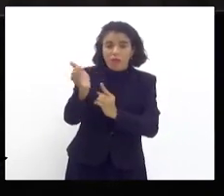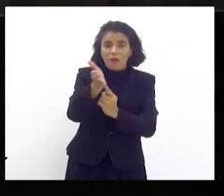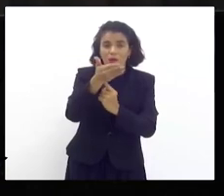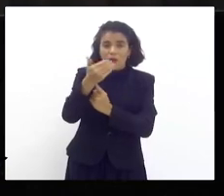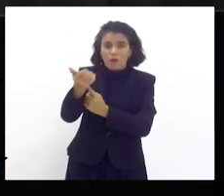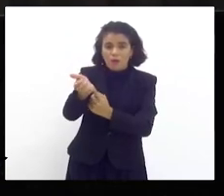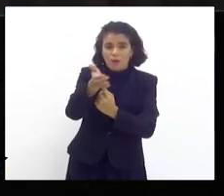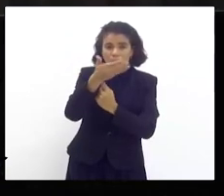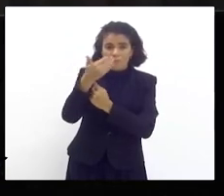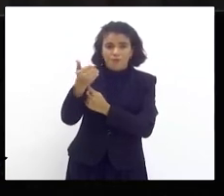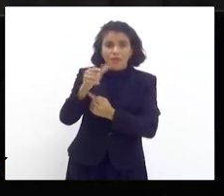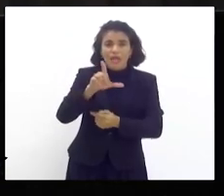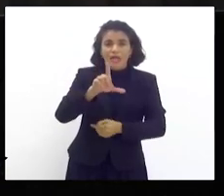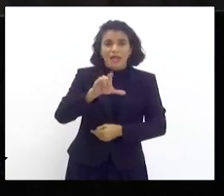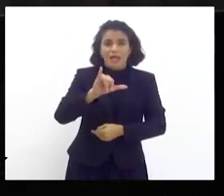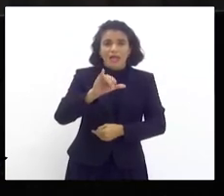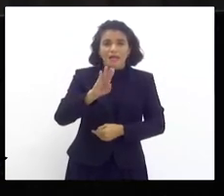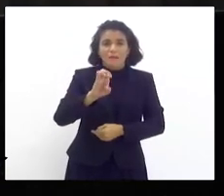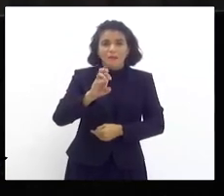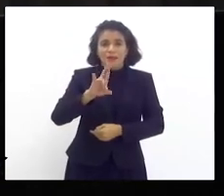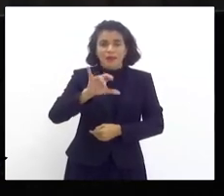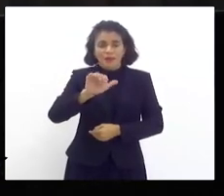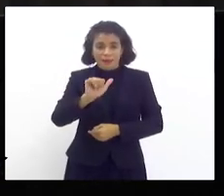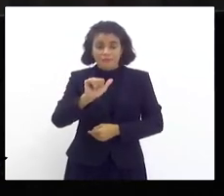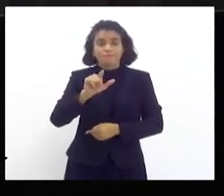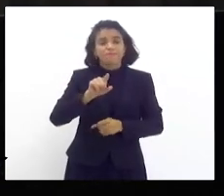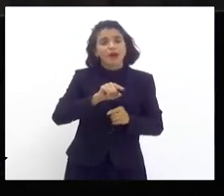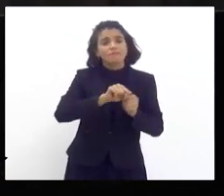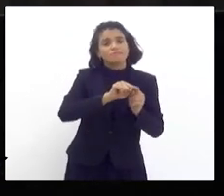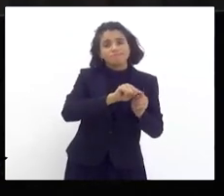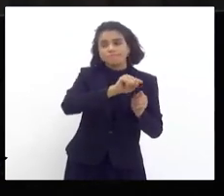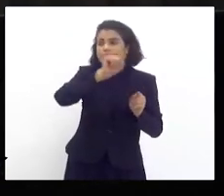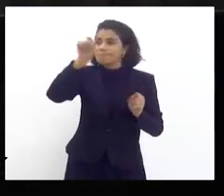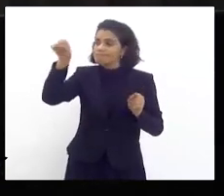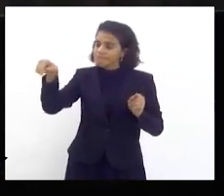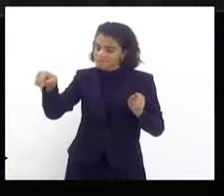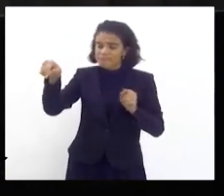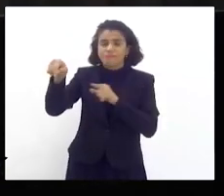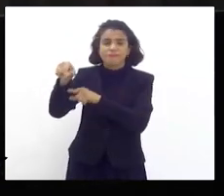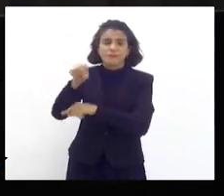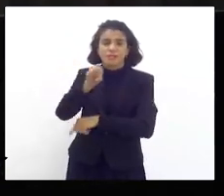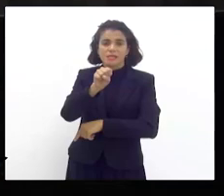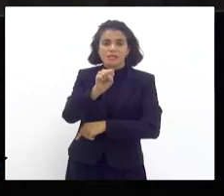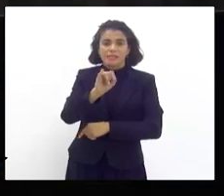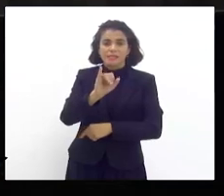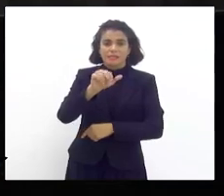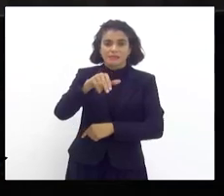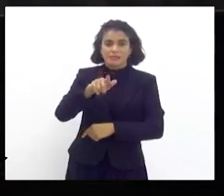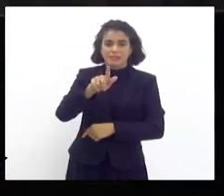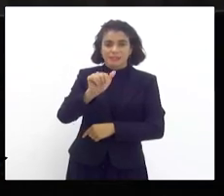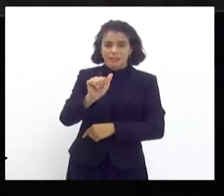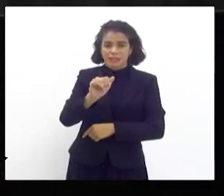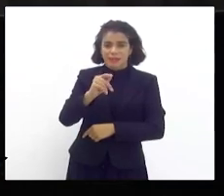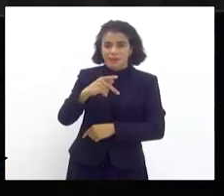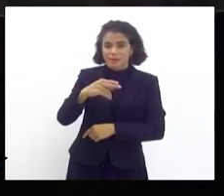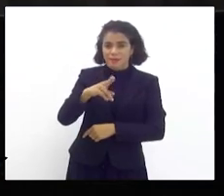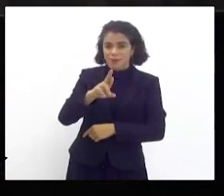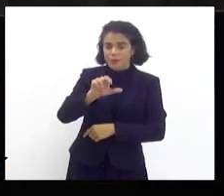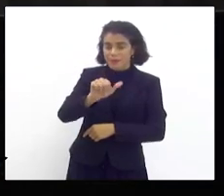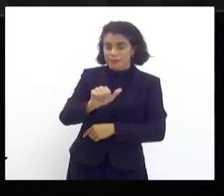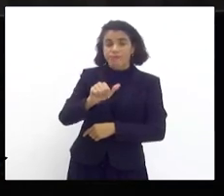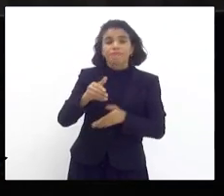Libéria com destino a Singapura, transportando 185 mil toneladas de minério e com os tanques cheios de combustível.